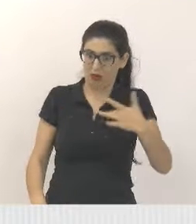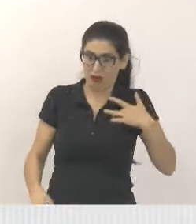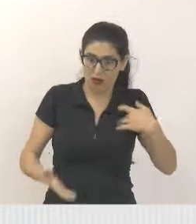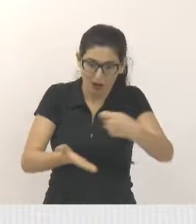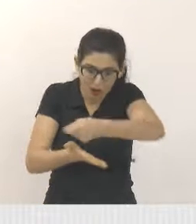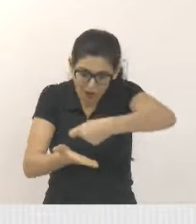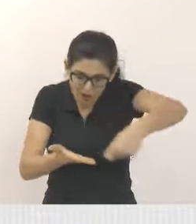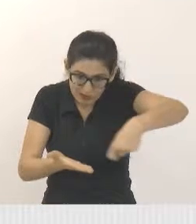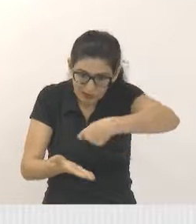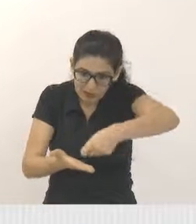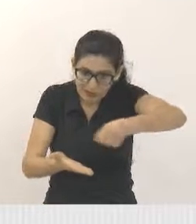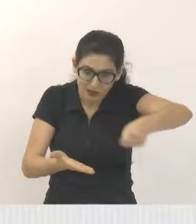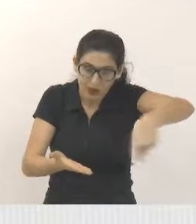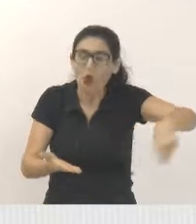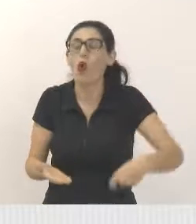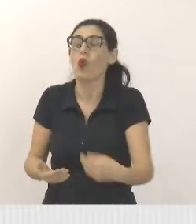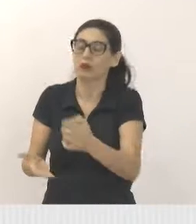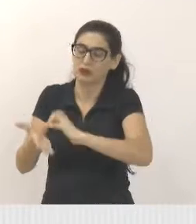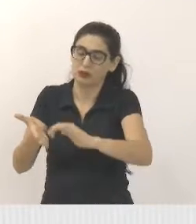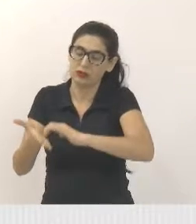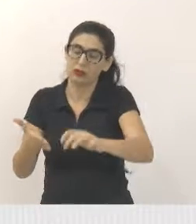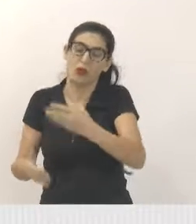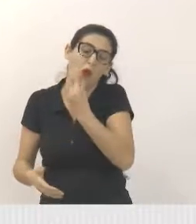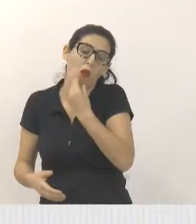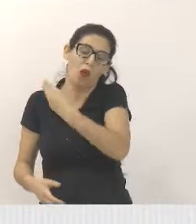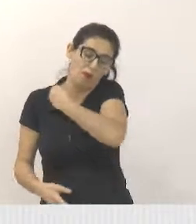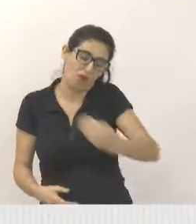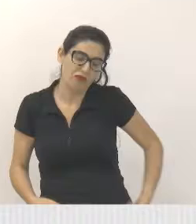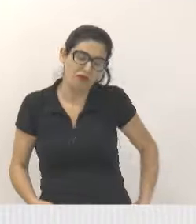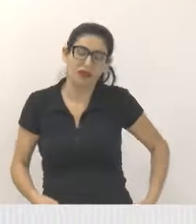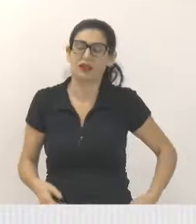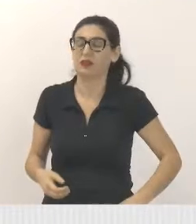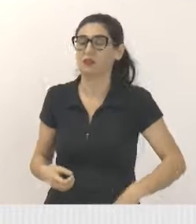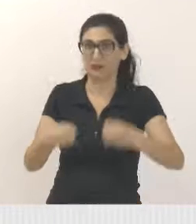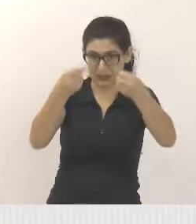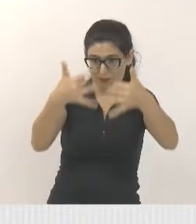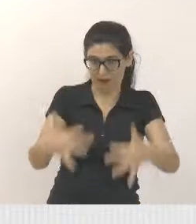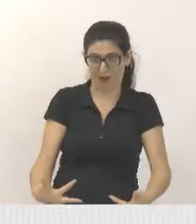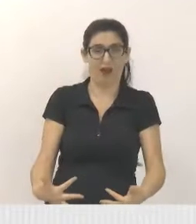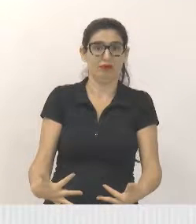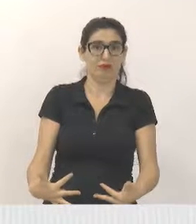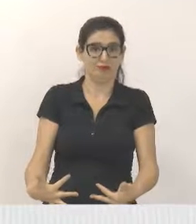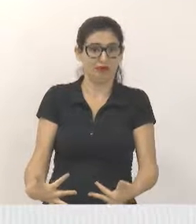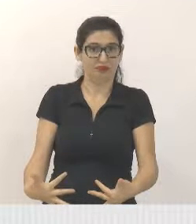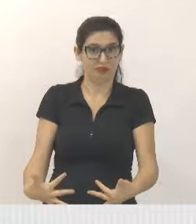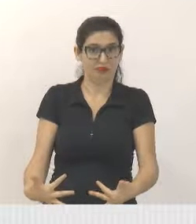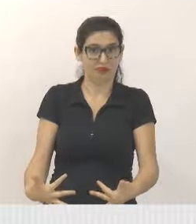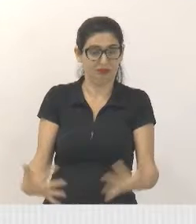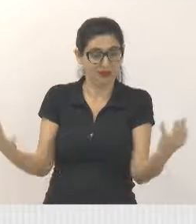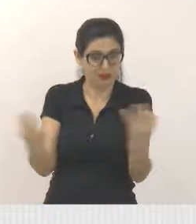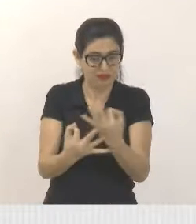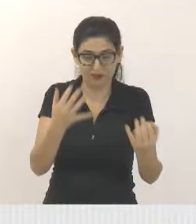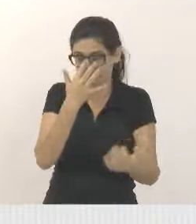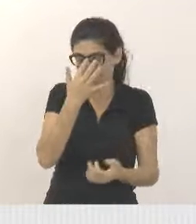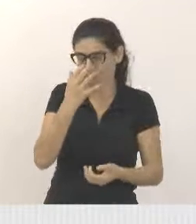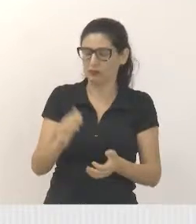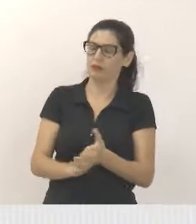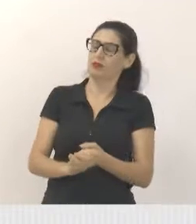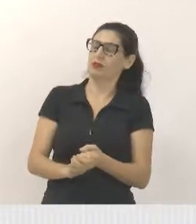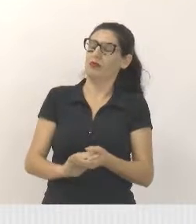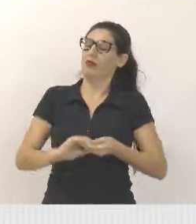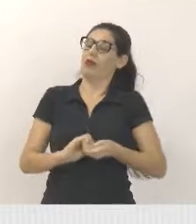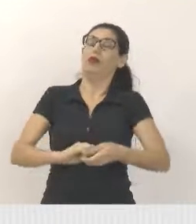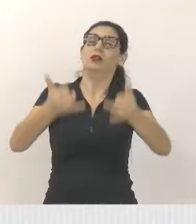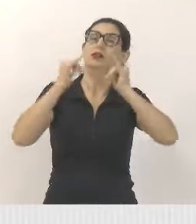nosso secretário de governo, onde diz, vou ler na íntegra, serve-se o presente para